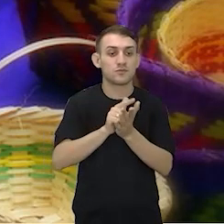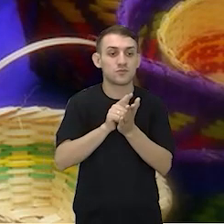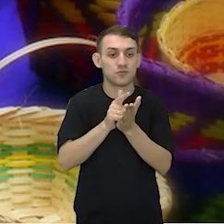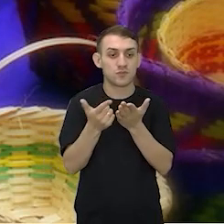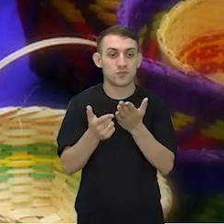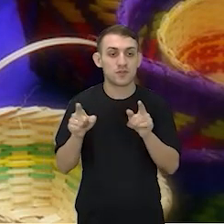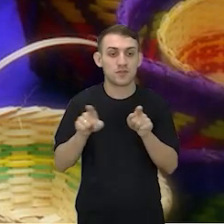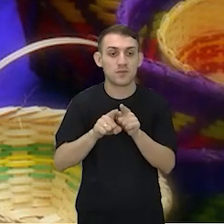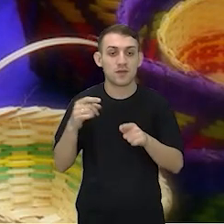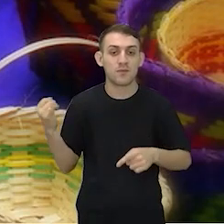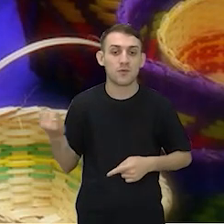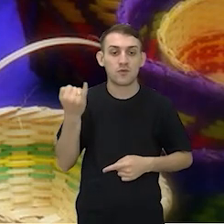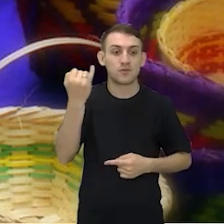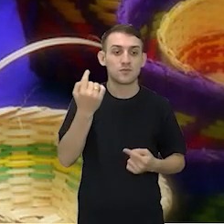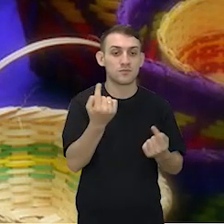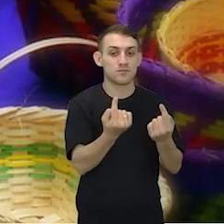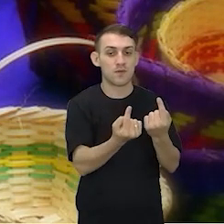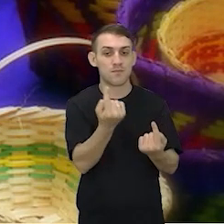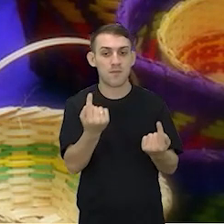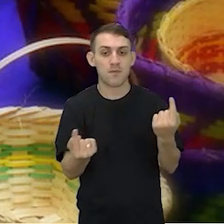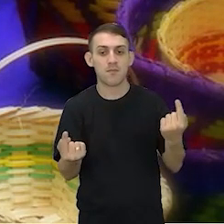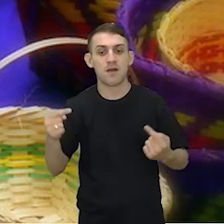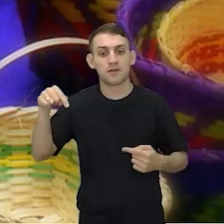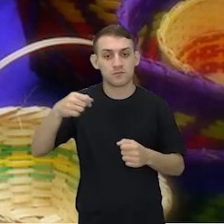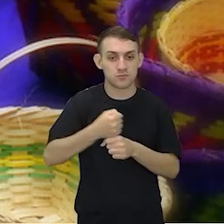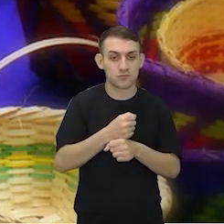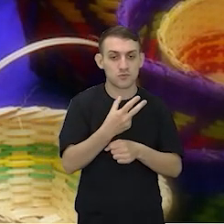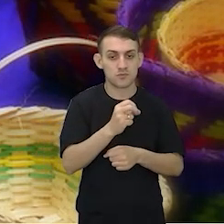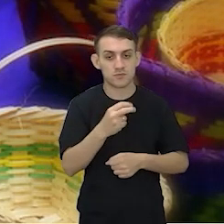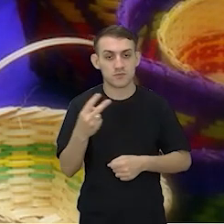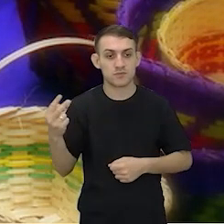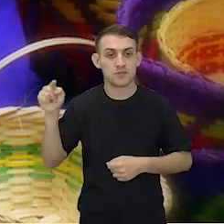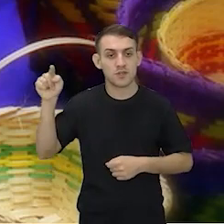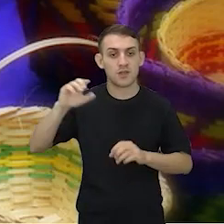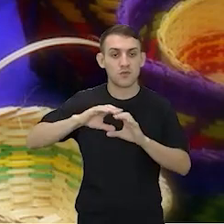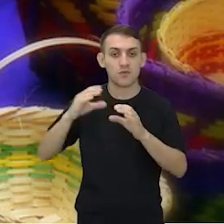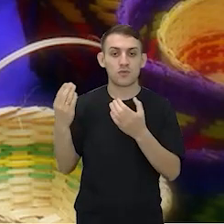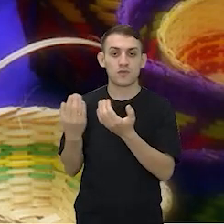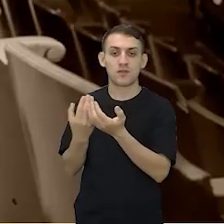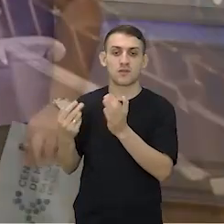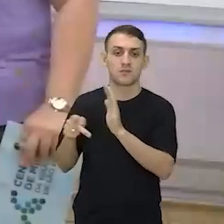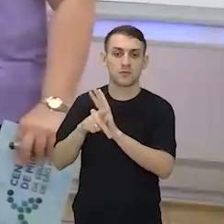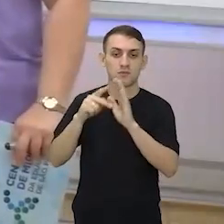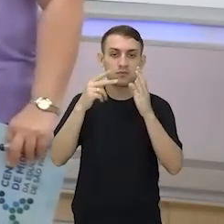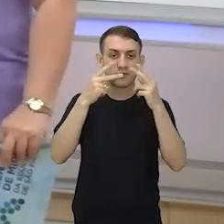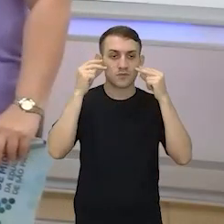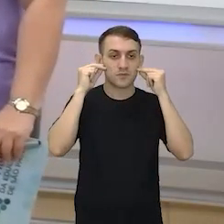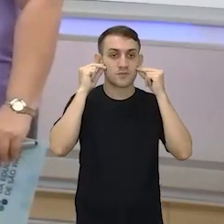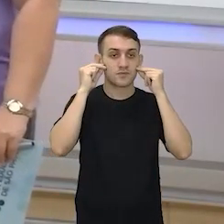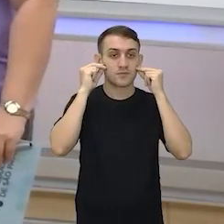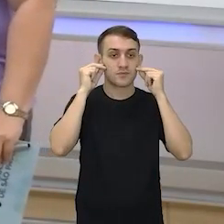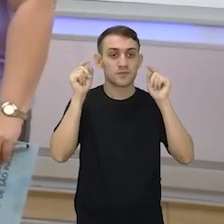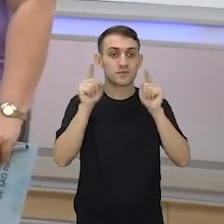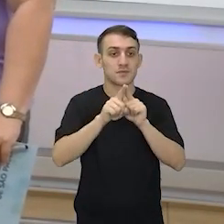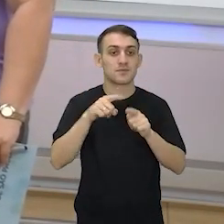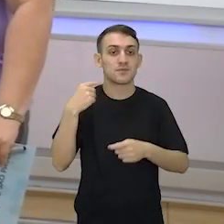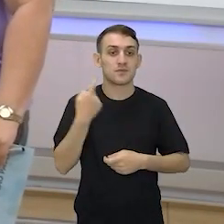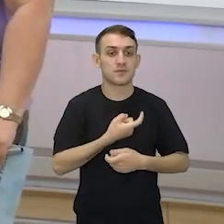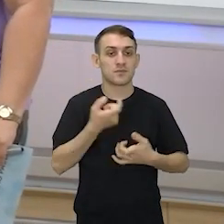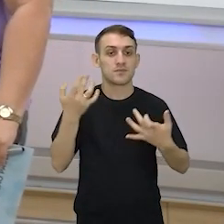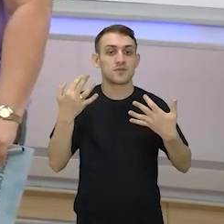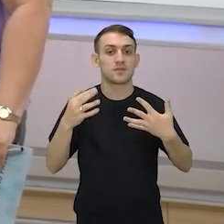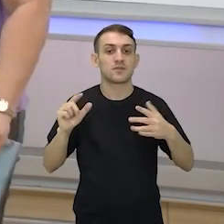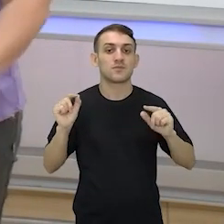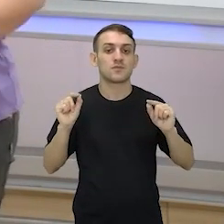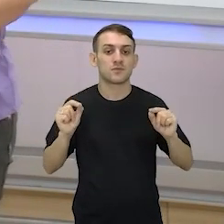e a importância do censo desse ano lá na comunidade indígena. E falamos mais sobre